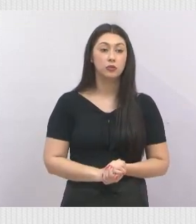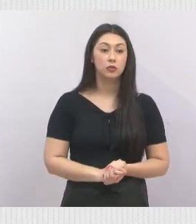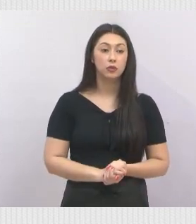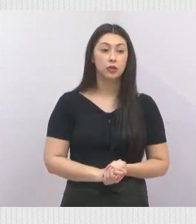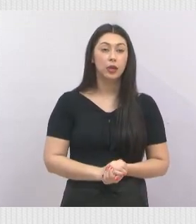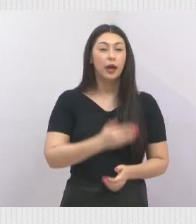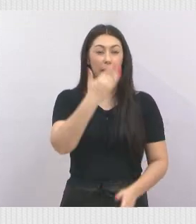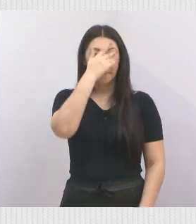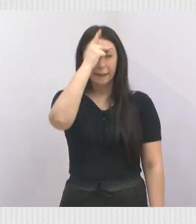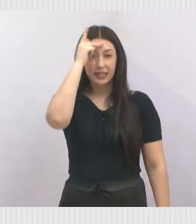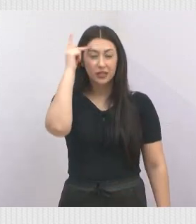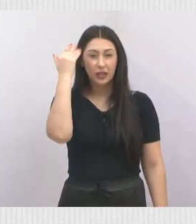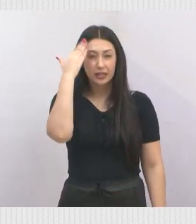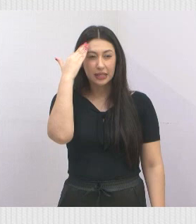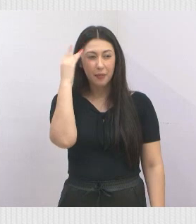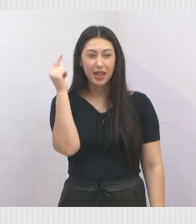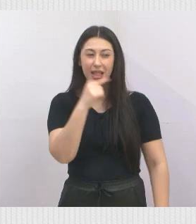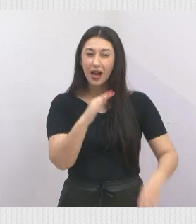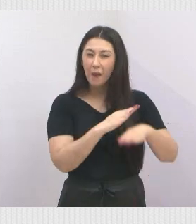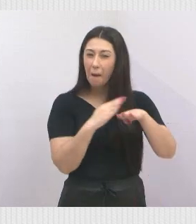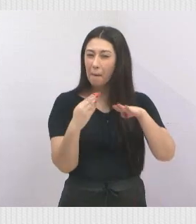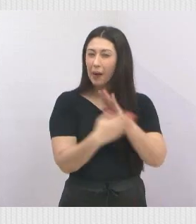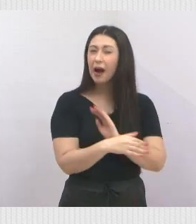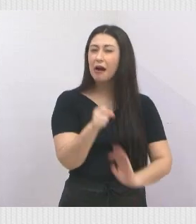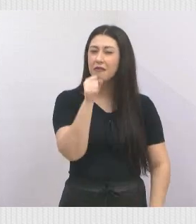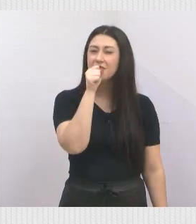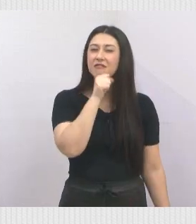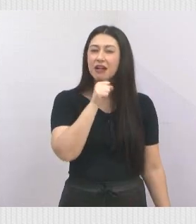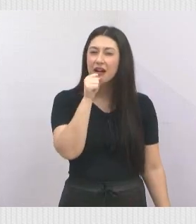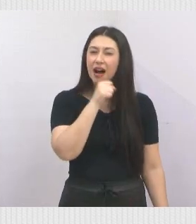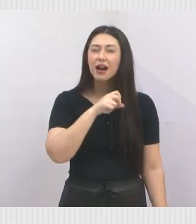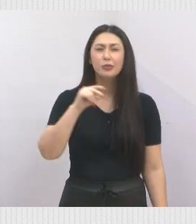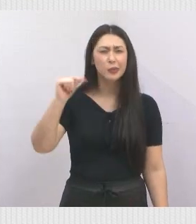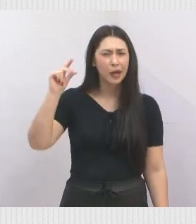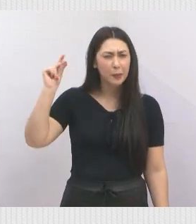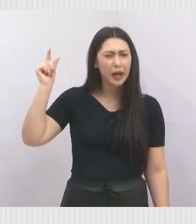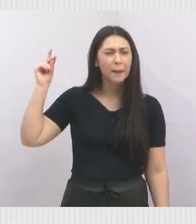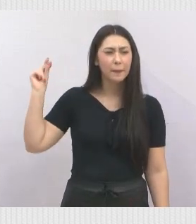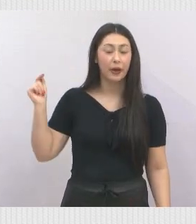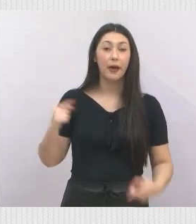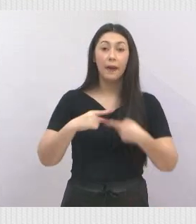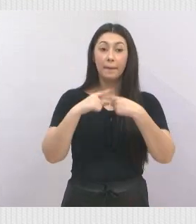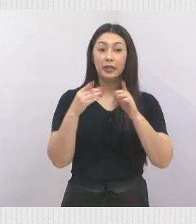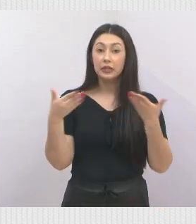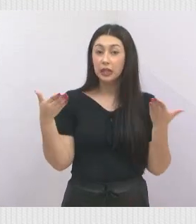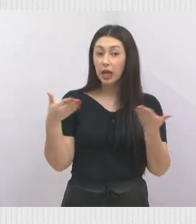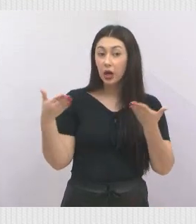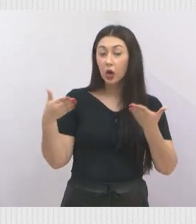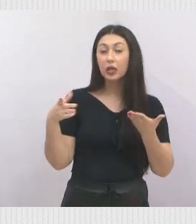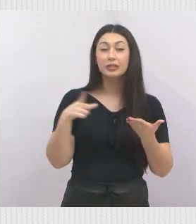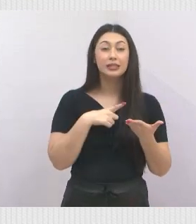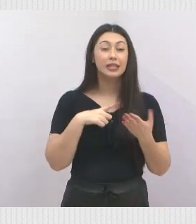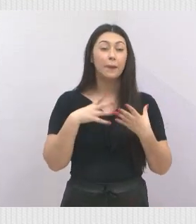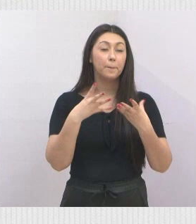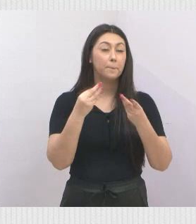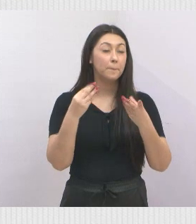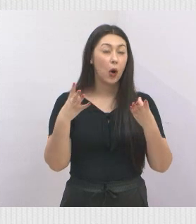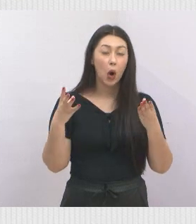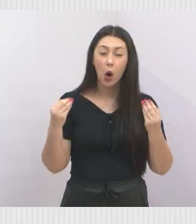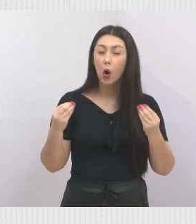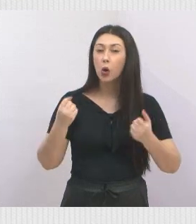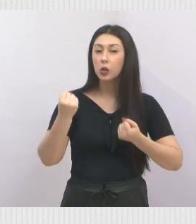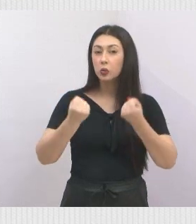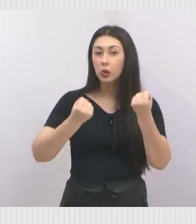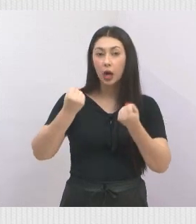Jardim Jacinto é um bairro bem antigo e agora, com as demandas de carro muito grandes ali,